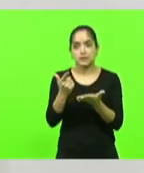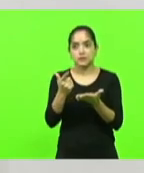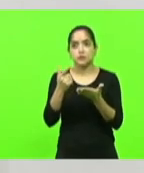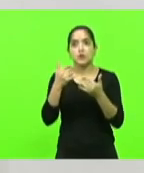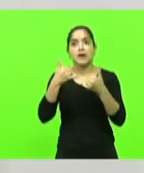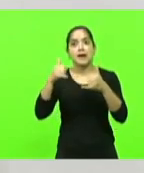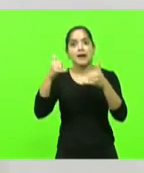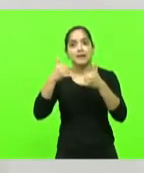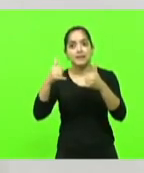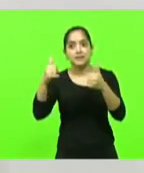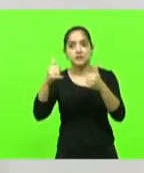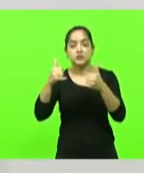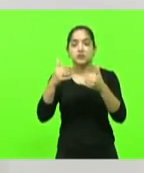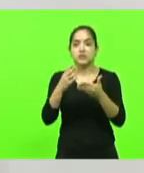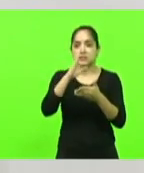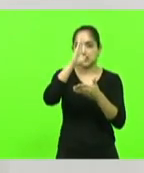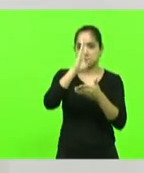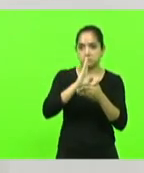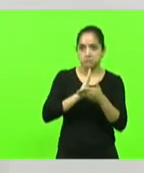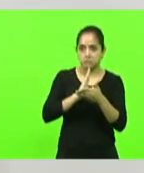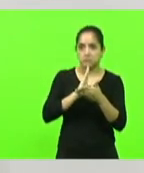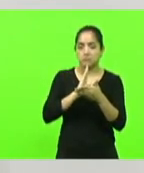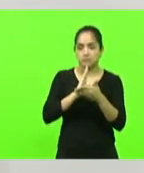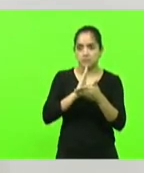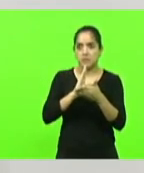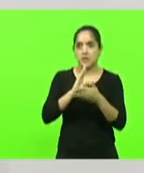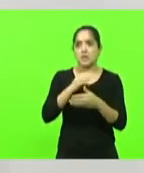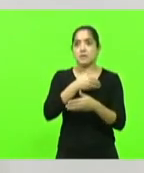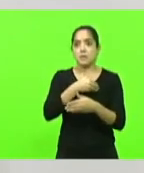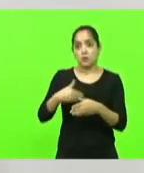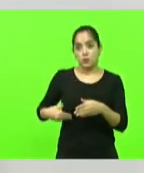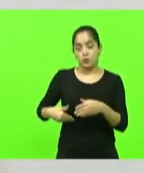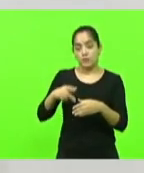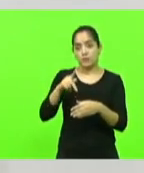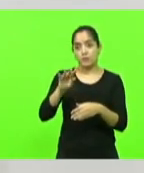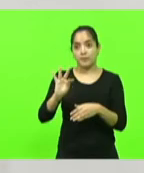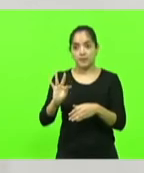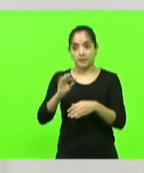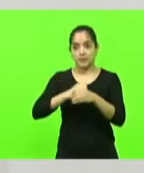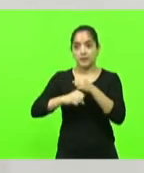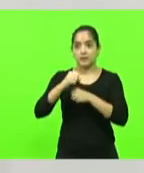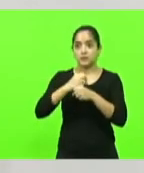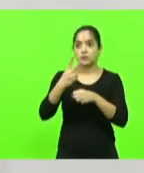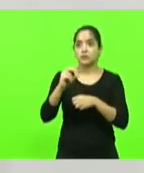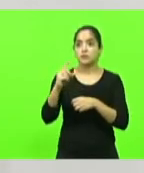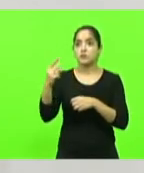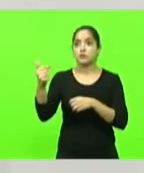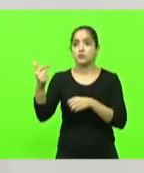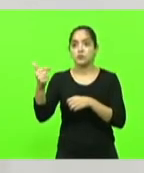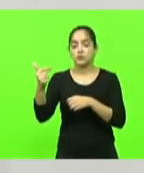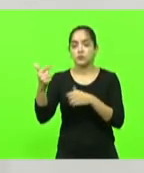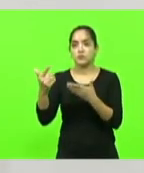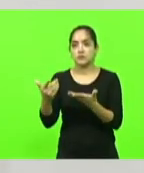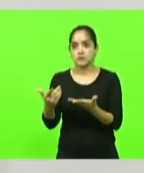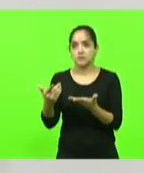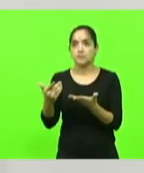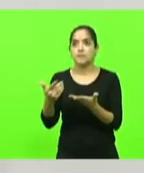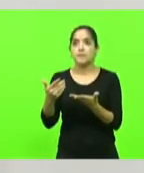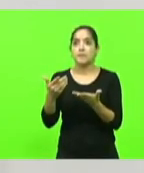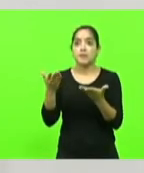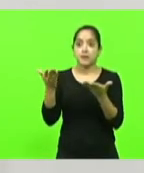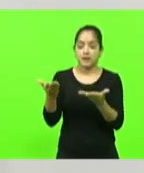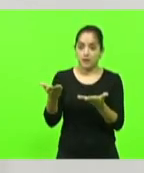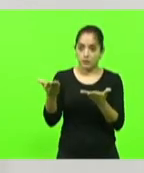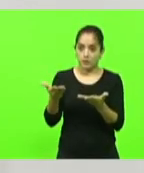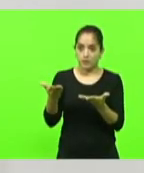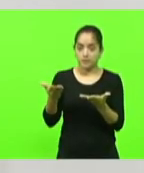dita gratuita instalada pelo governo PT em 2012 e o subsidiou para que ele chegasse nesse ponto